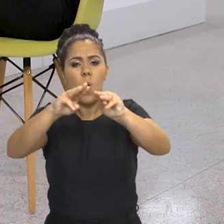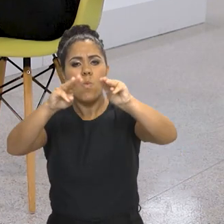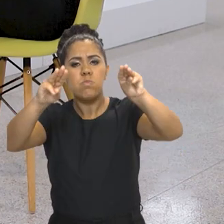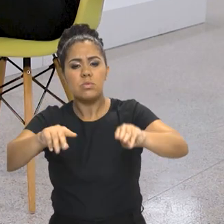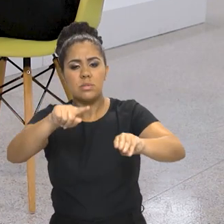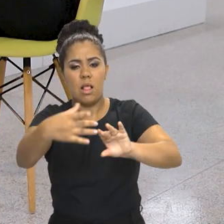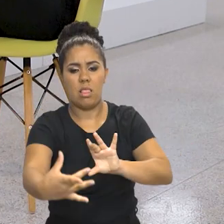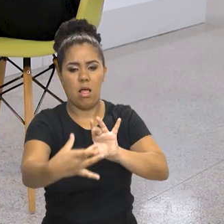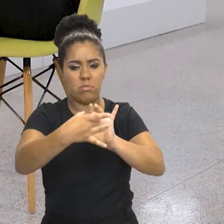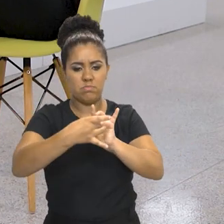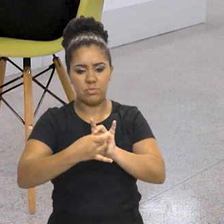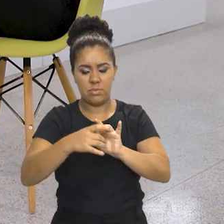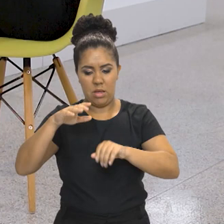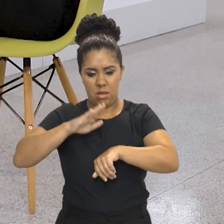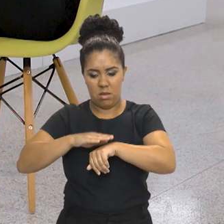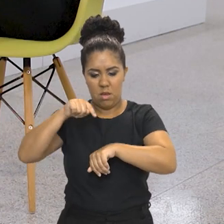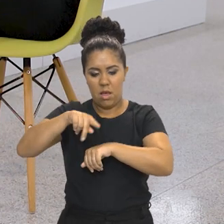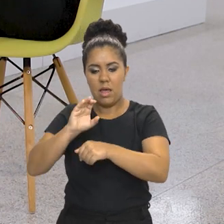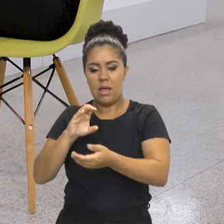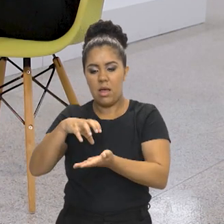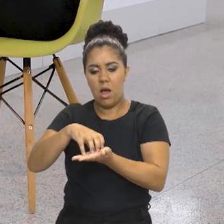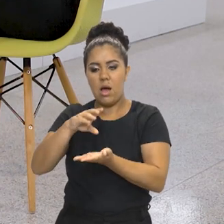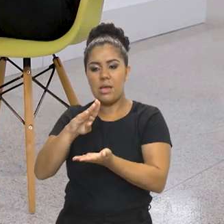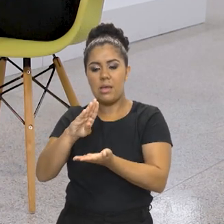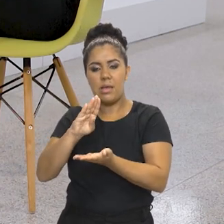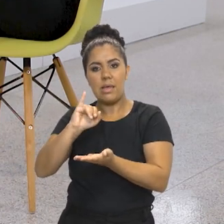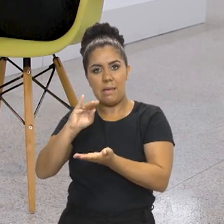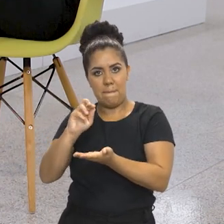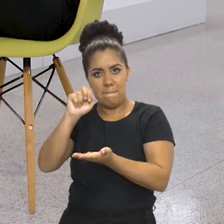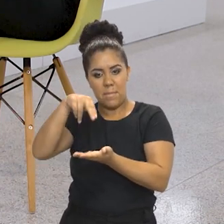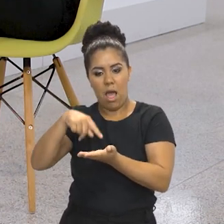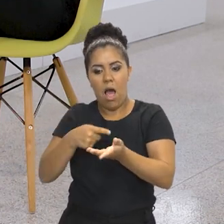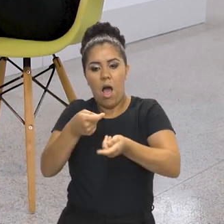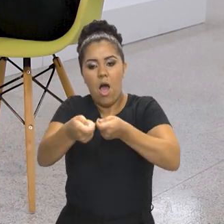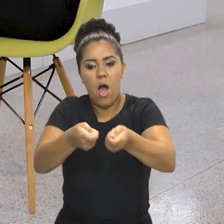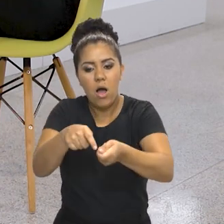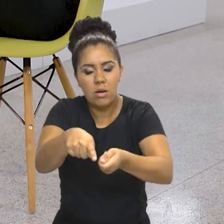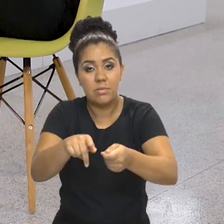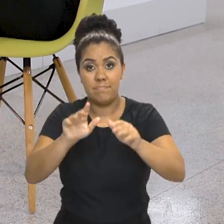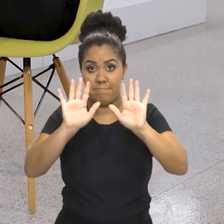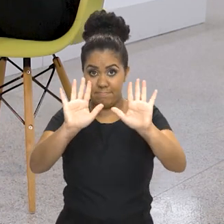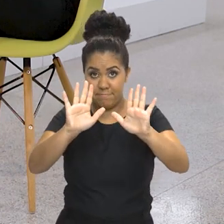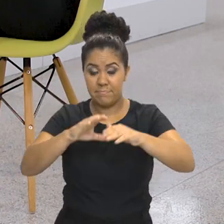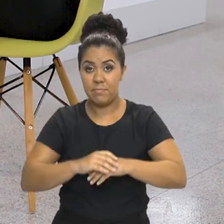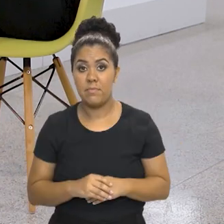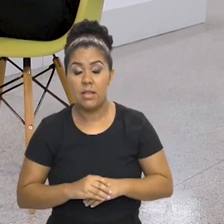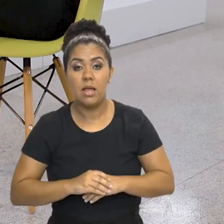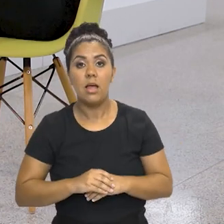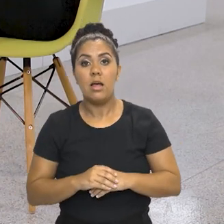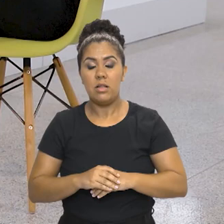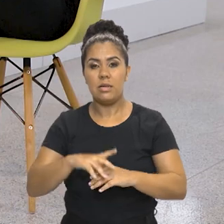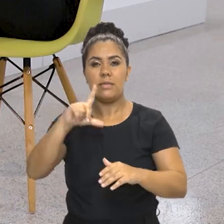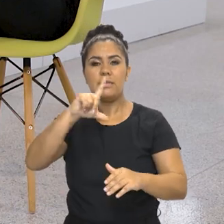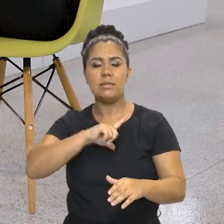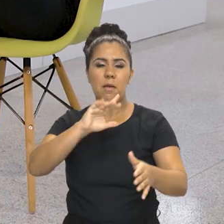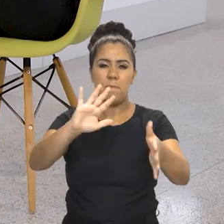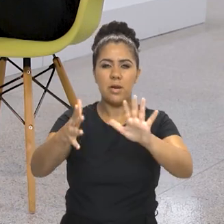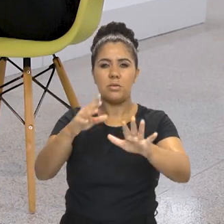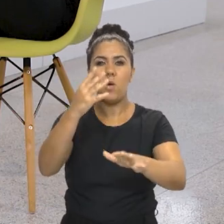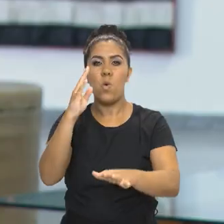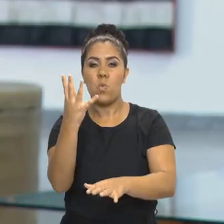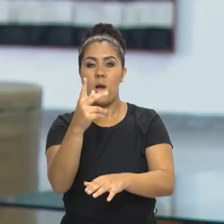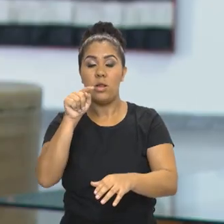administrado pelo Ibram? Olha, primeiro é importante dizer que a maior parte desses quase 4 mil